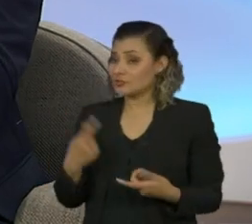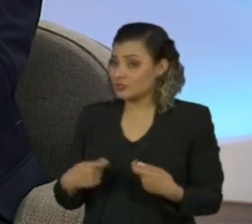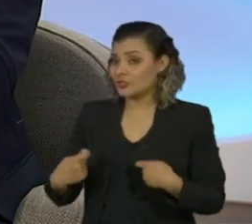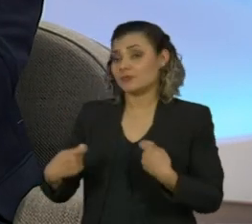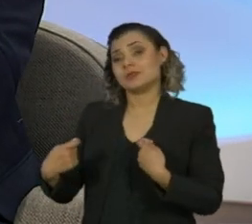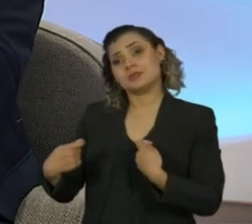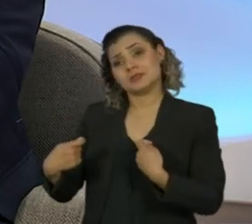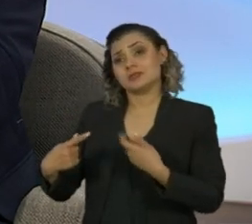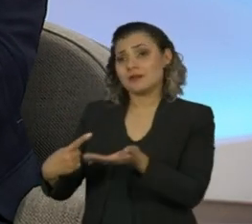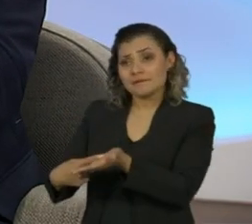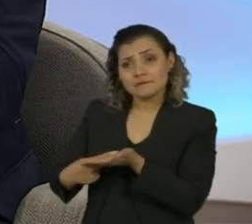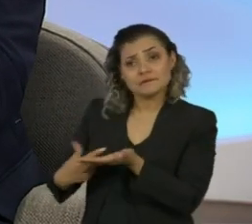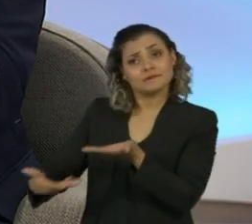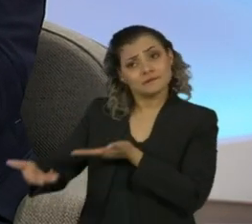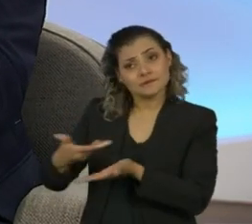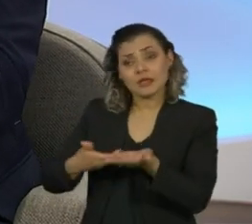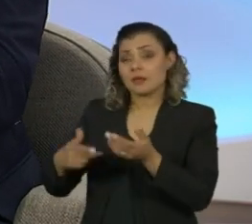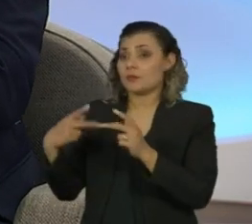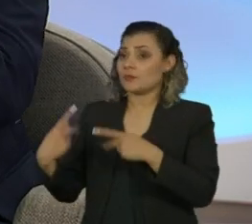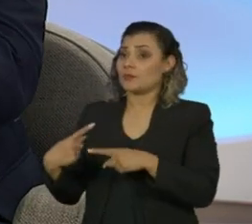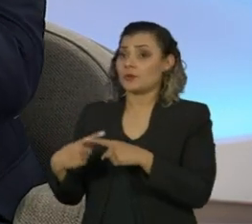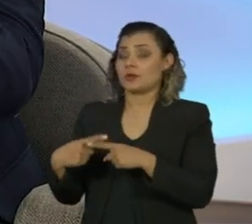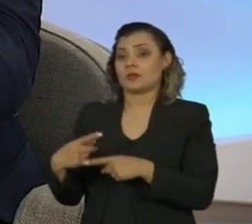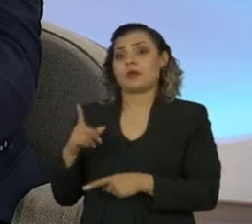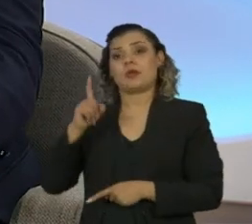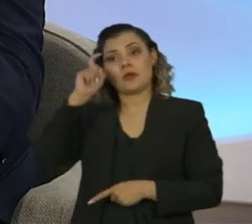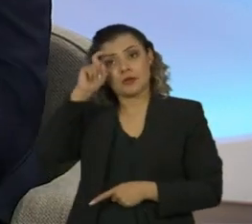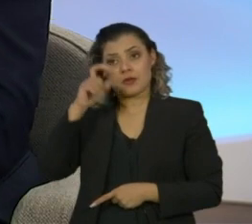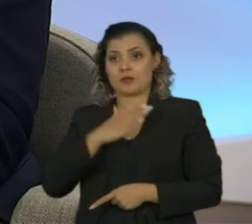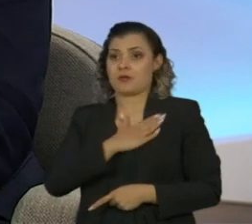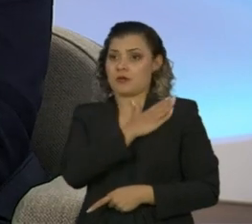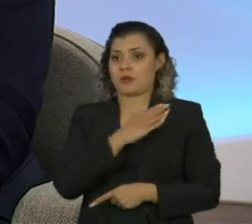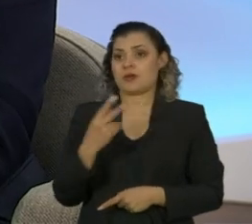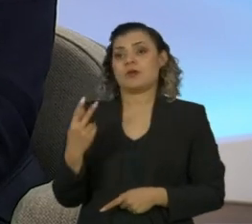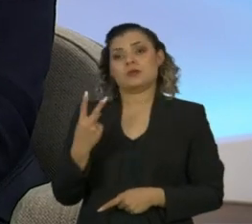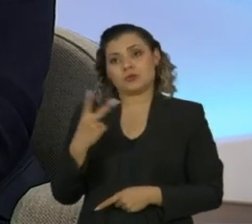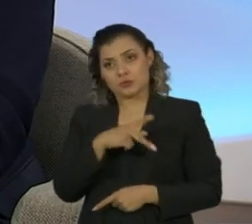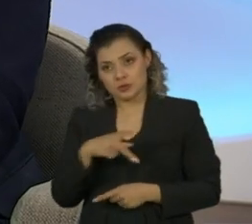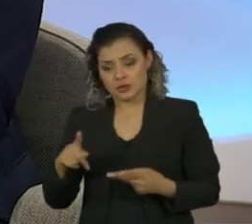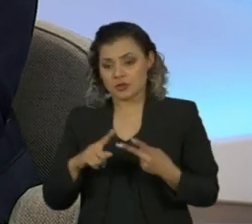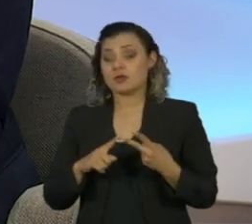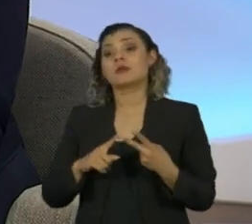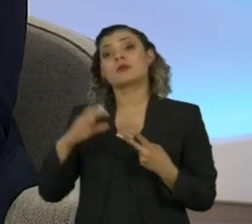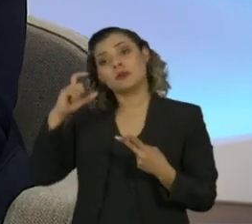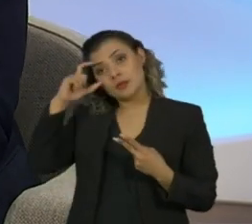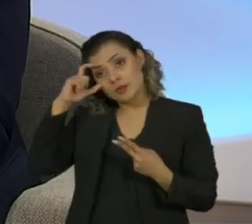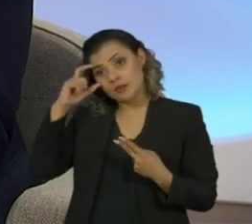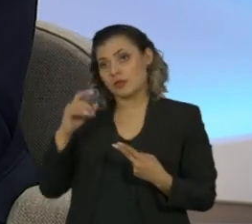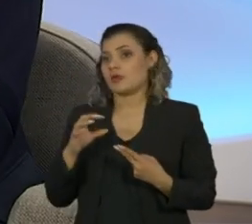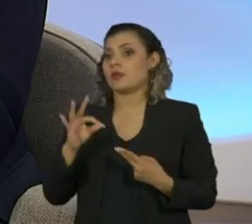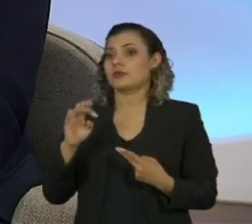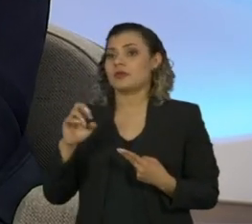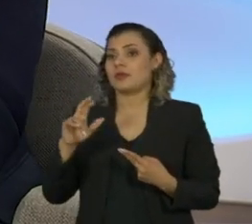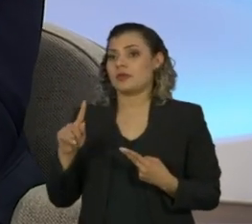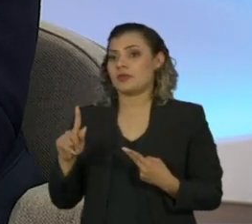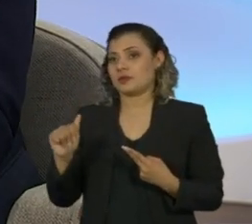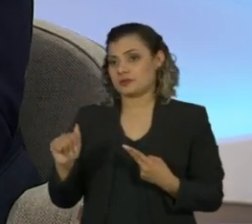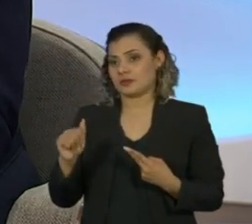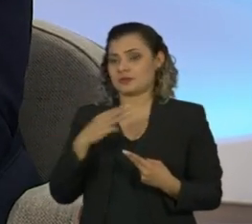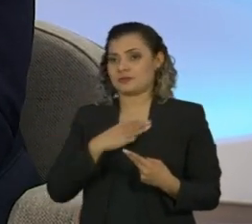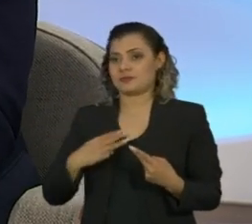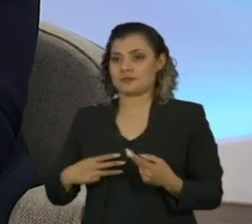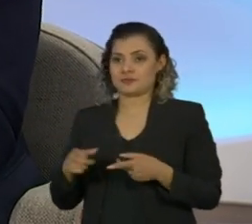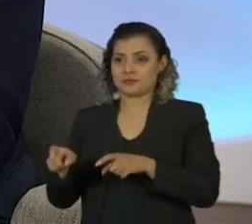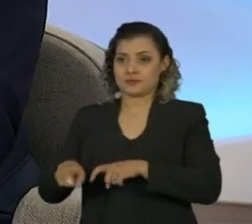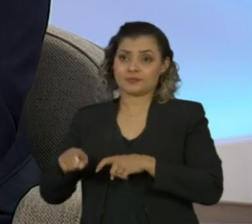convergência com o Vice-Presidente Mourão, com a Ministra Tereza Cristina. Essa questão do meio ambiente deixou de ser